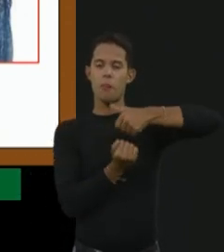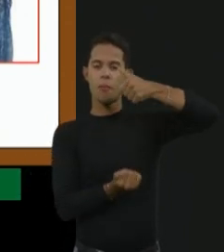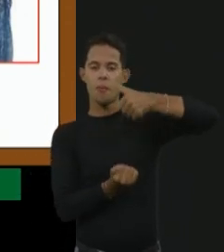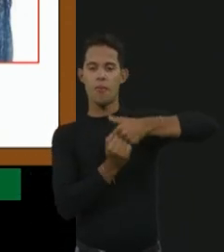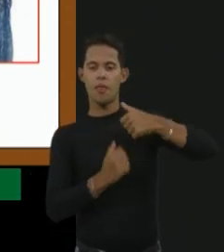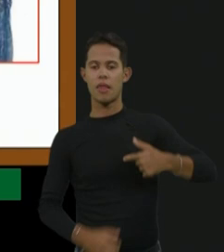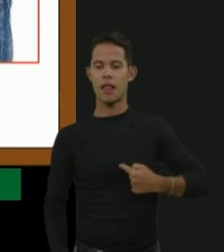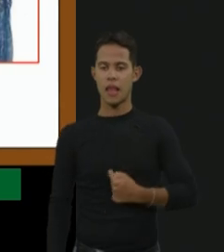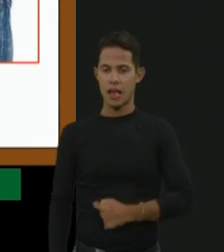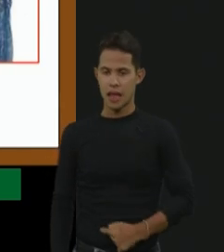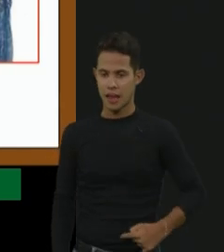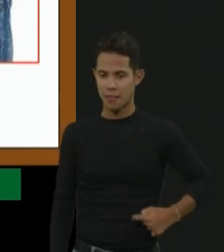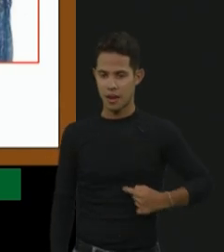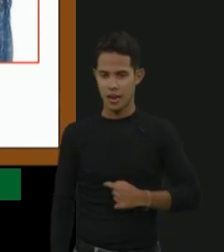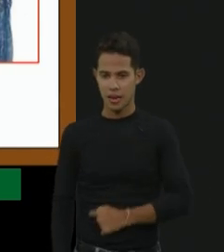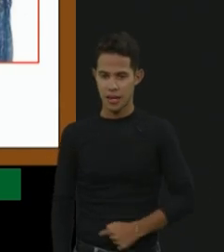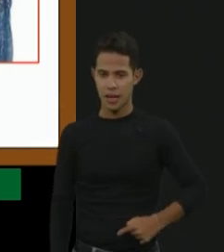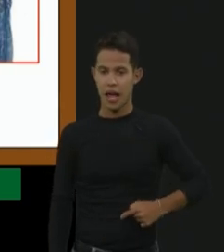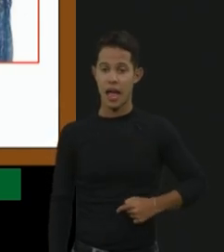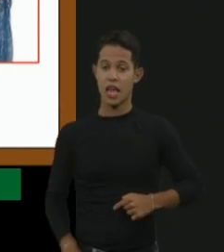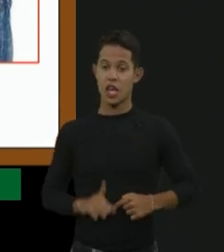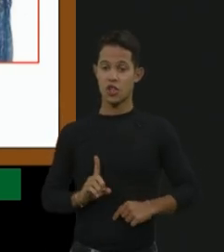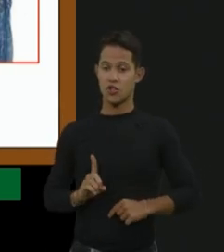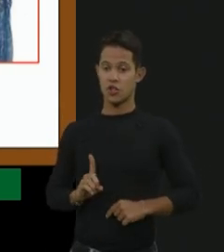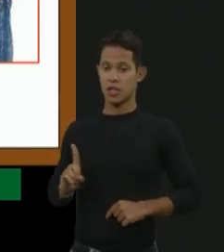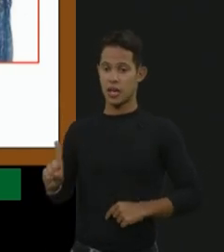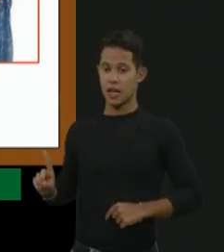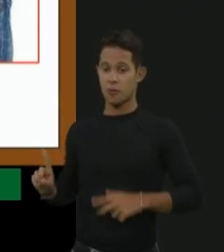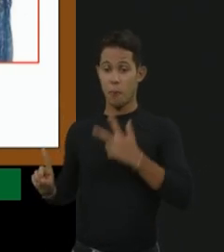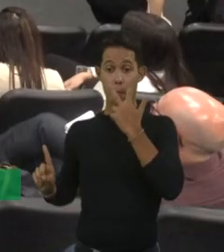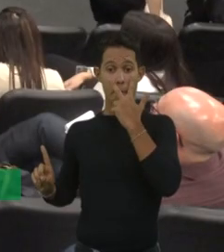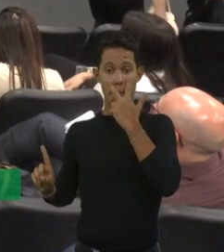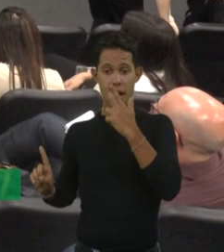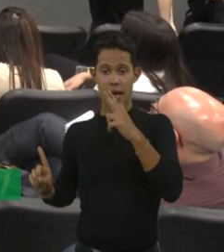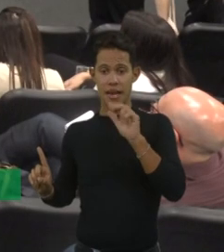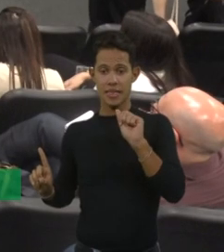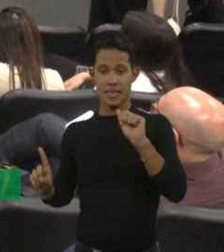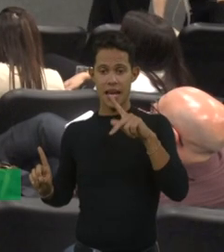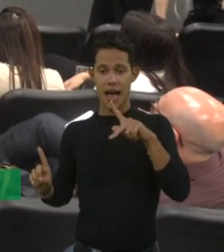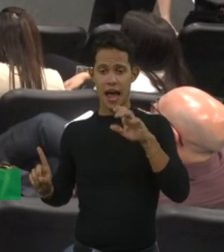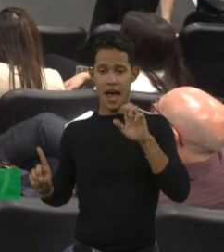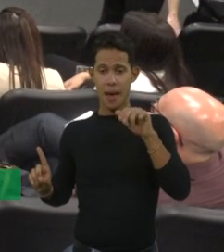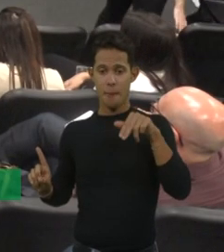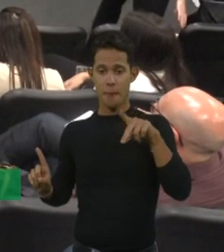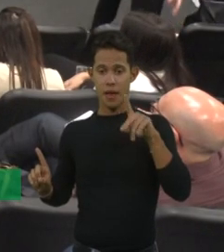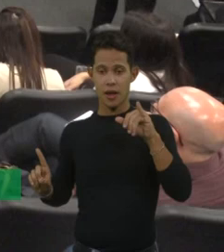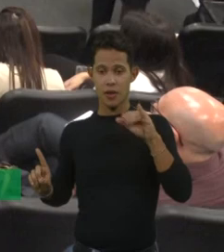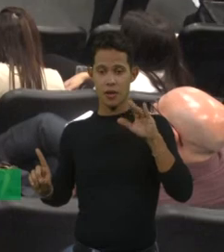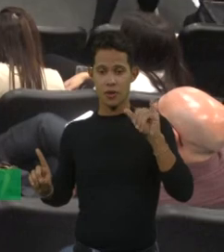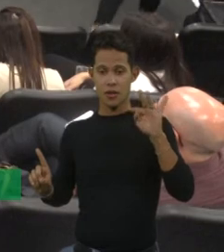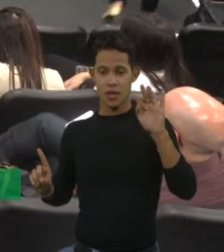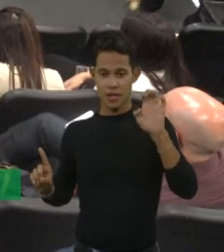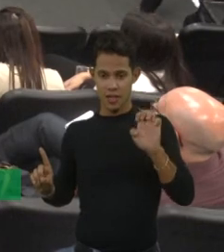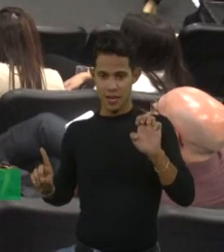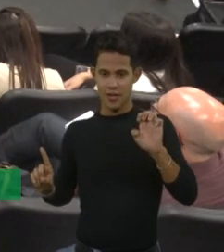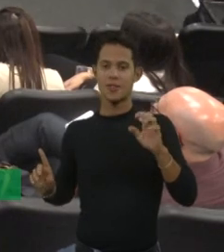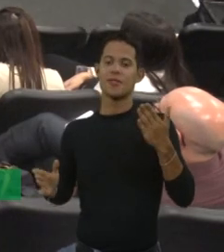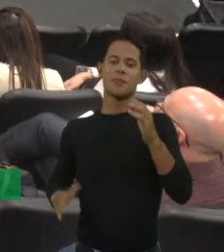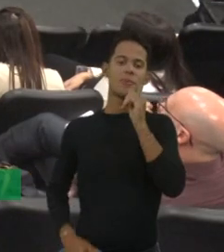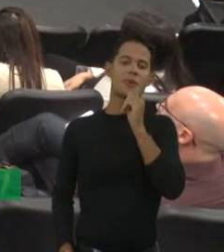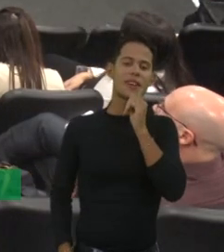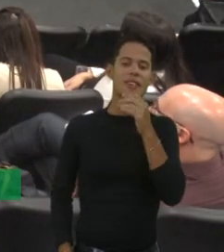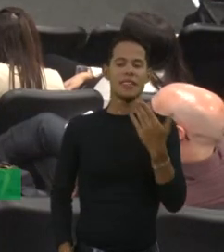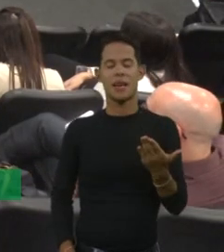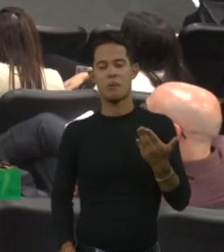abdominal, e quando é na direita, pode até simular um apendicite. Então, porque, às vezes, a gente pensa a musculatura esquelética,